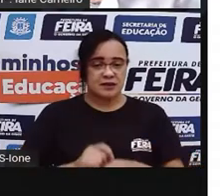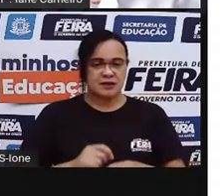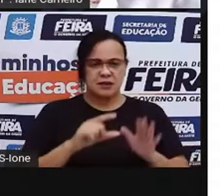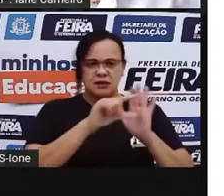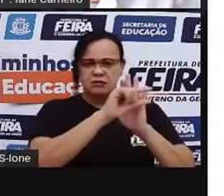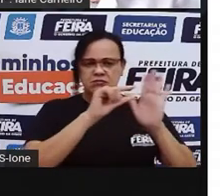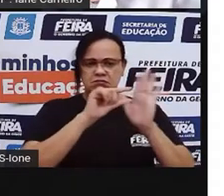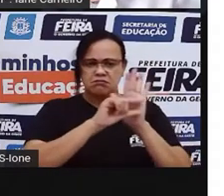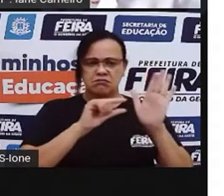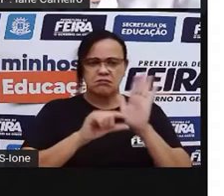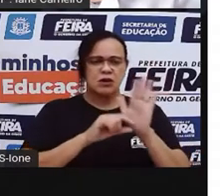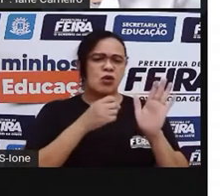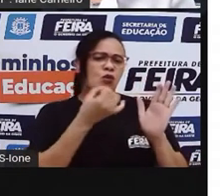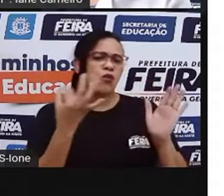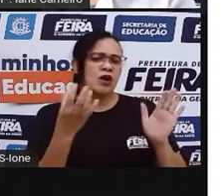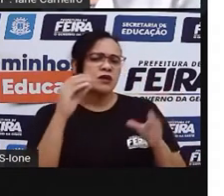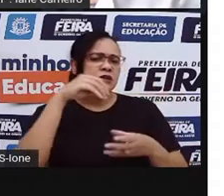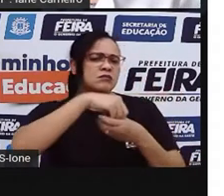ó. Um,